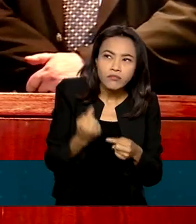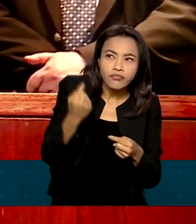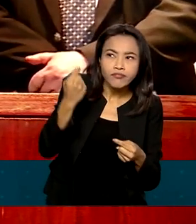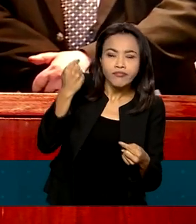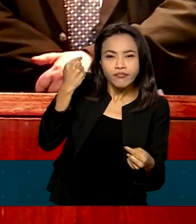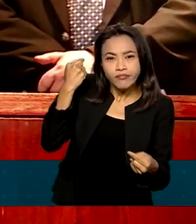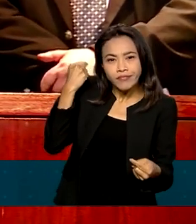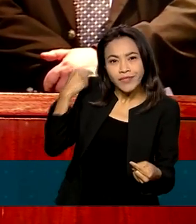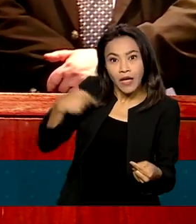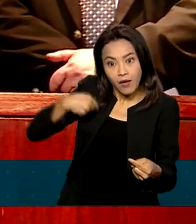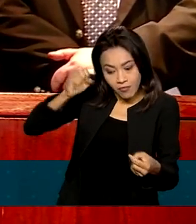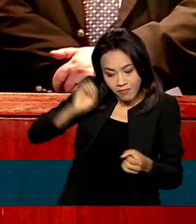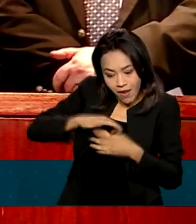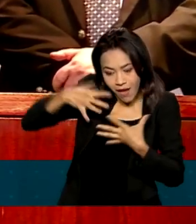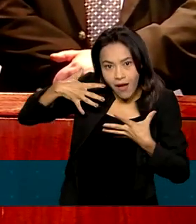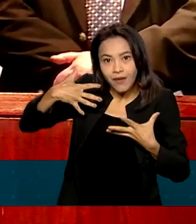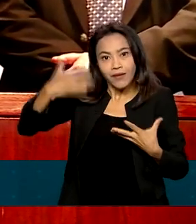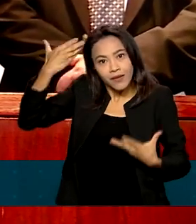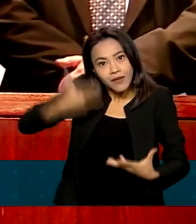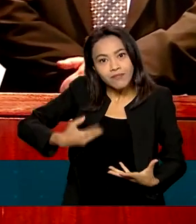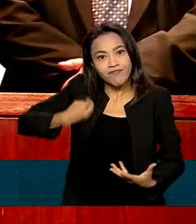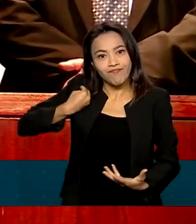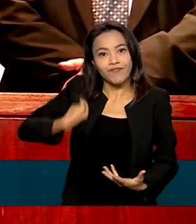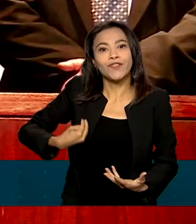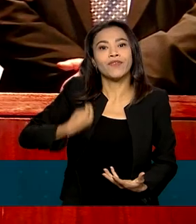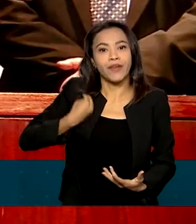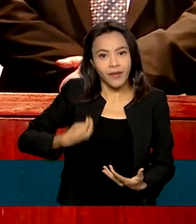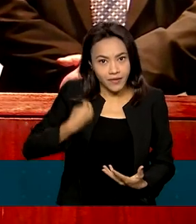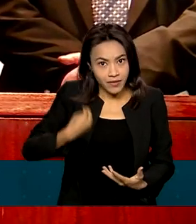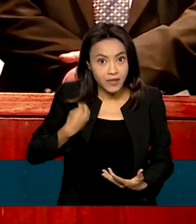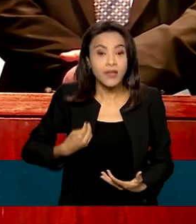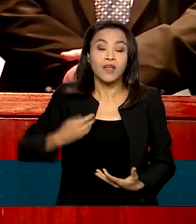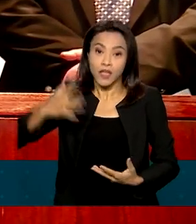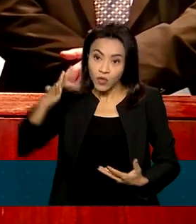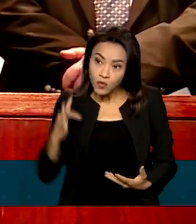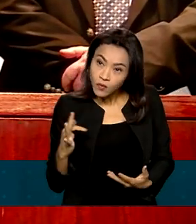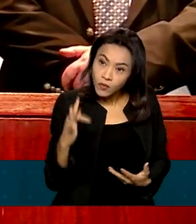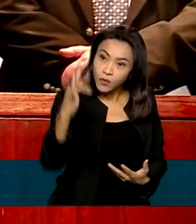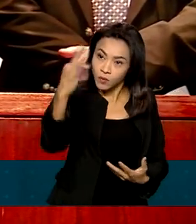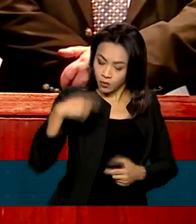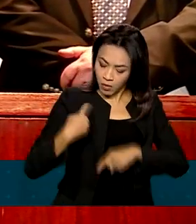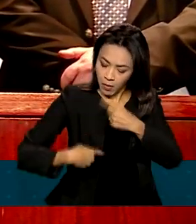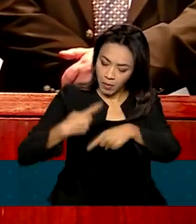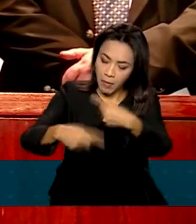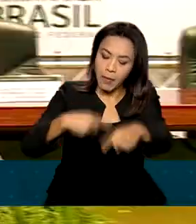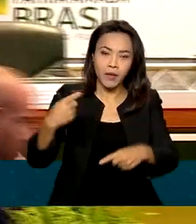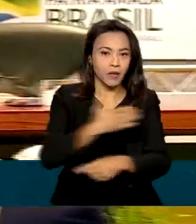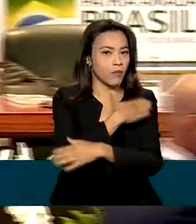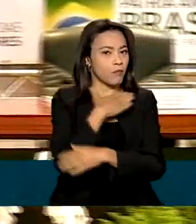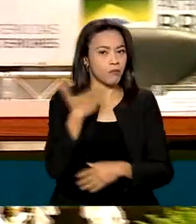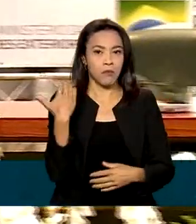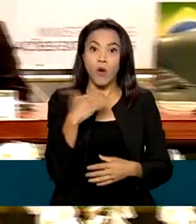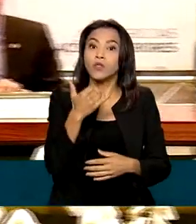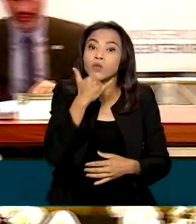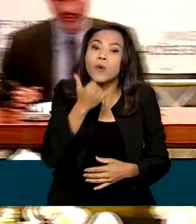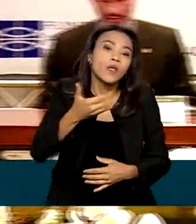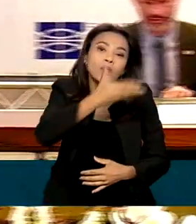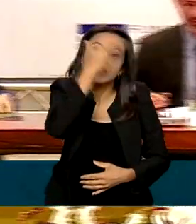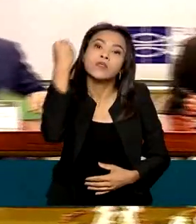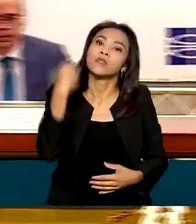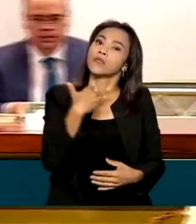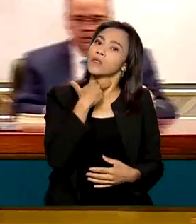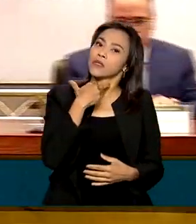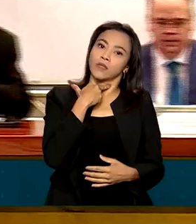milagre de sobrevivência e que as gerações futuras não podem esquecer. Durante a cerimônia, o